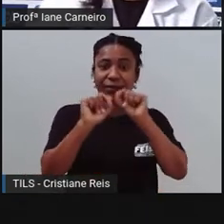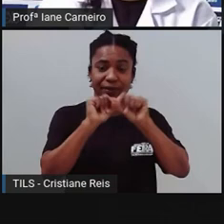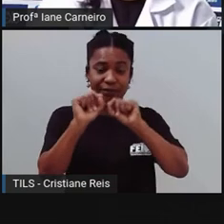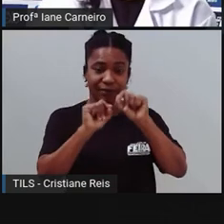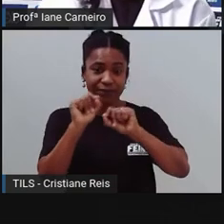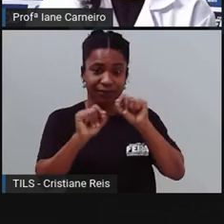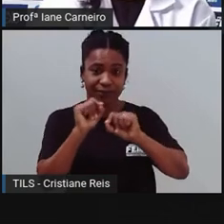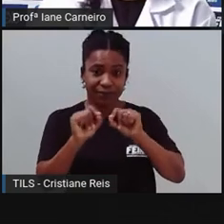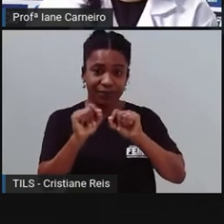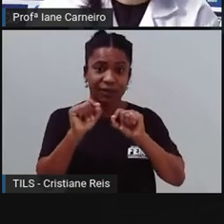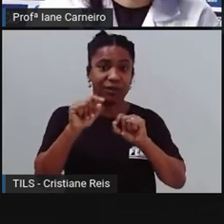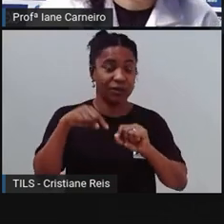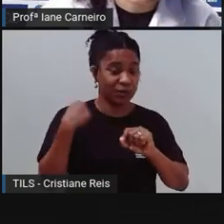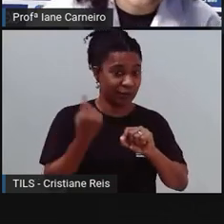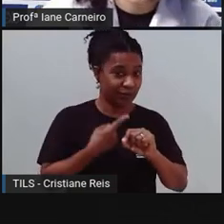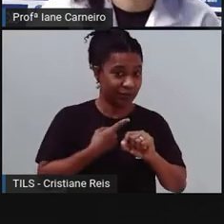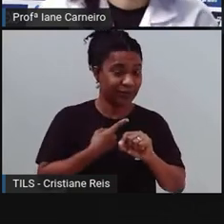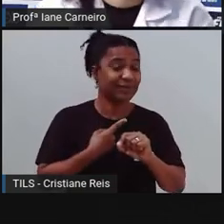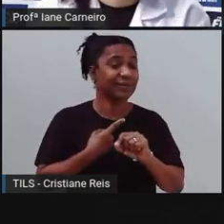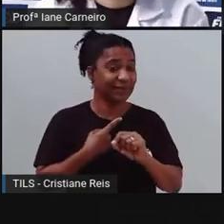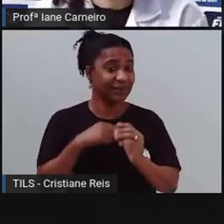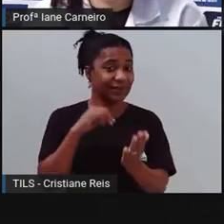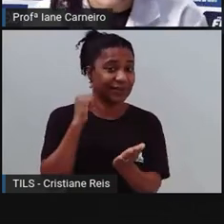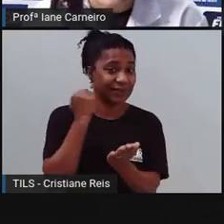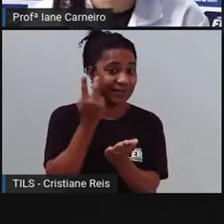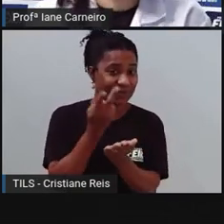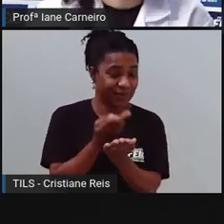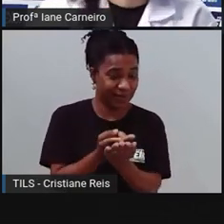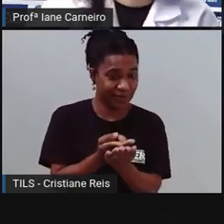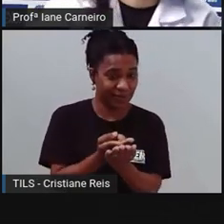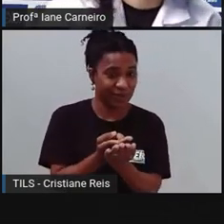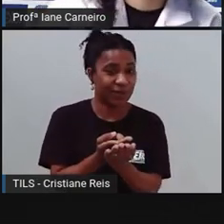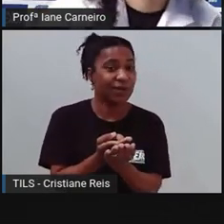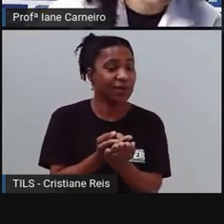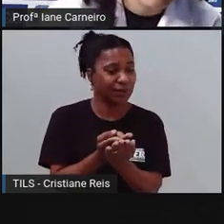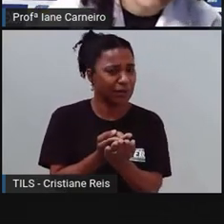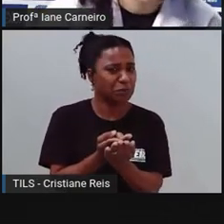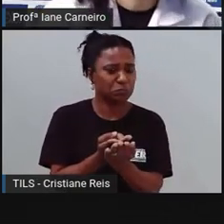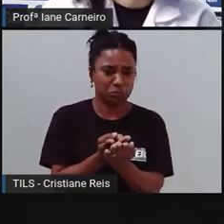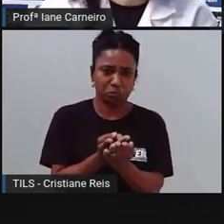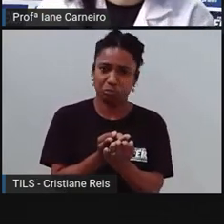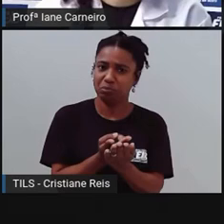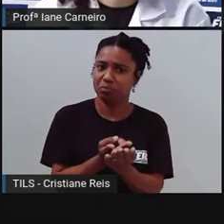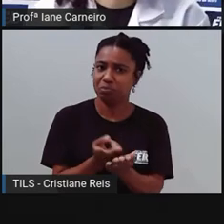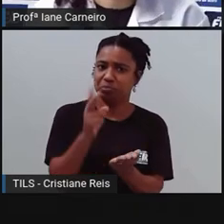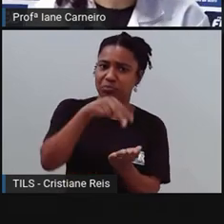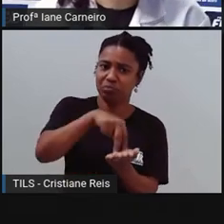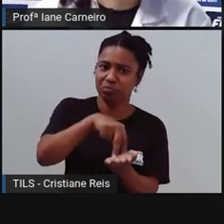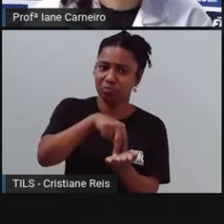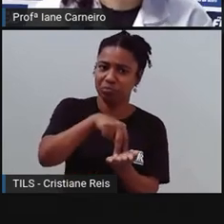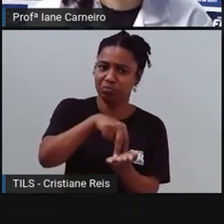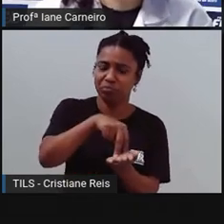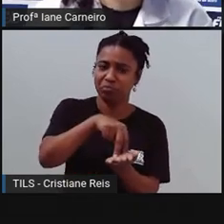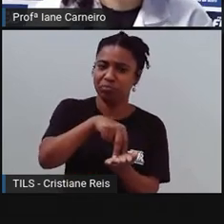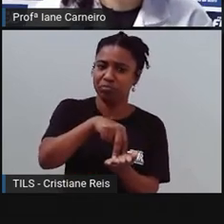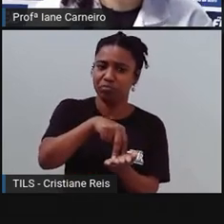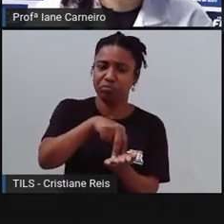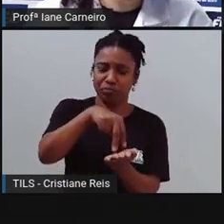Que quando estamos deitados, está de pé. E quando estamos de pé, está deitado.